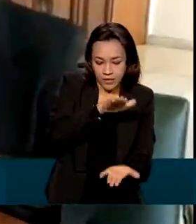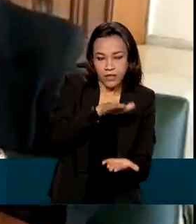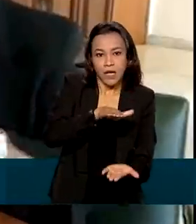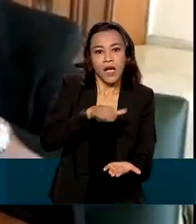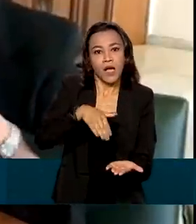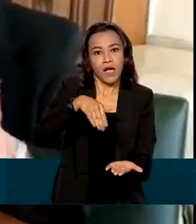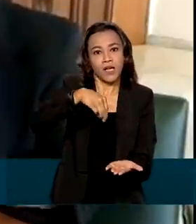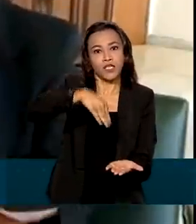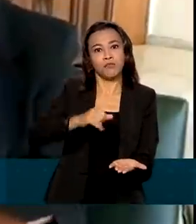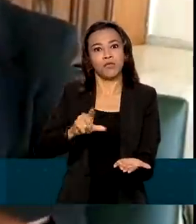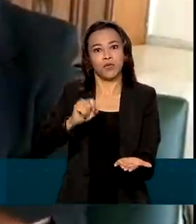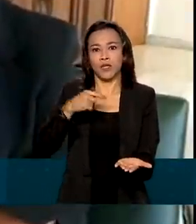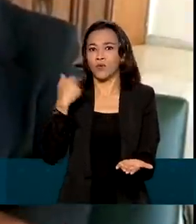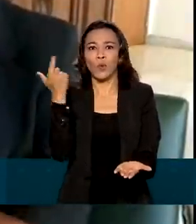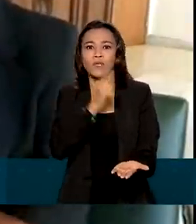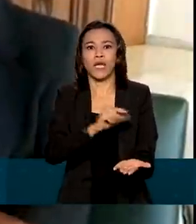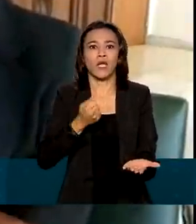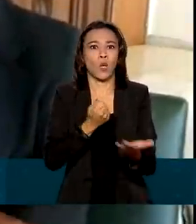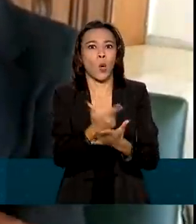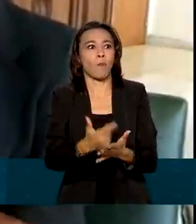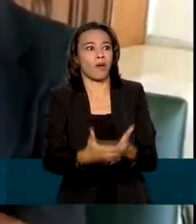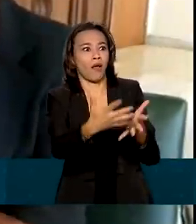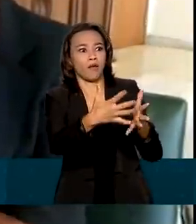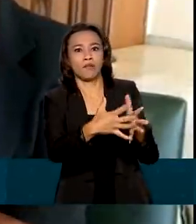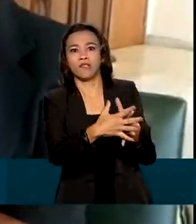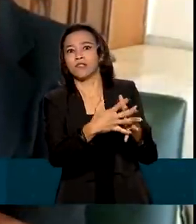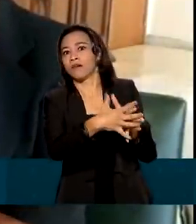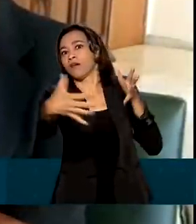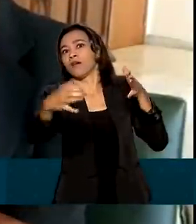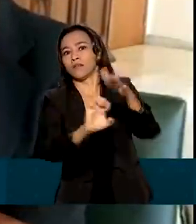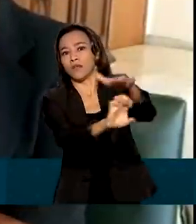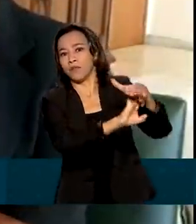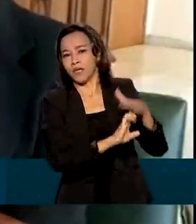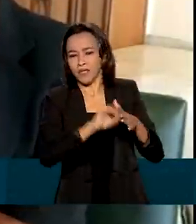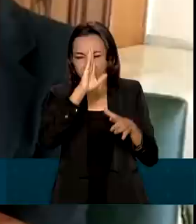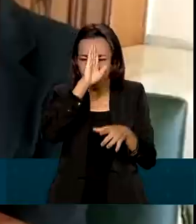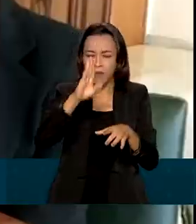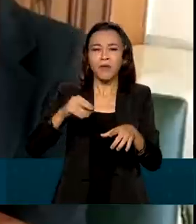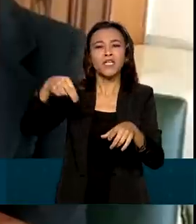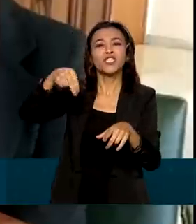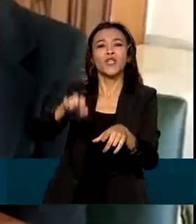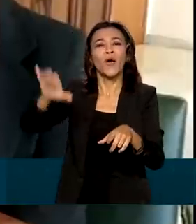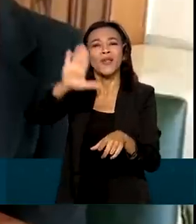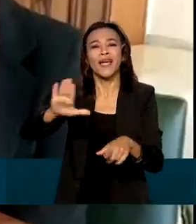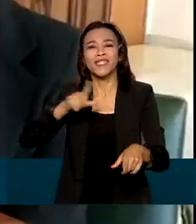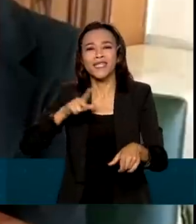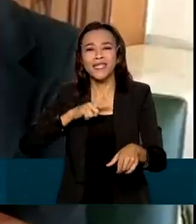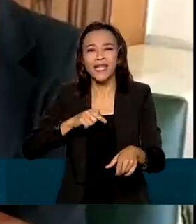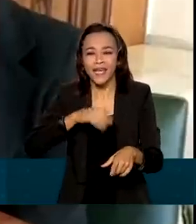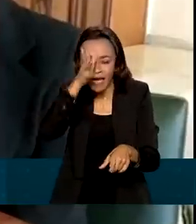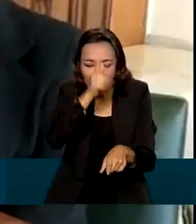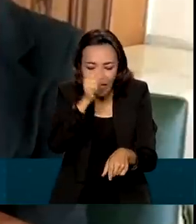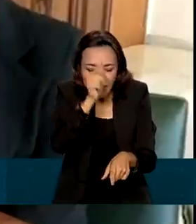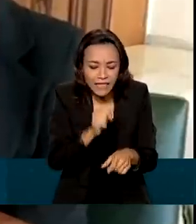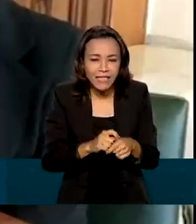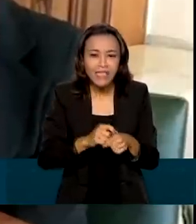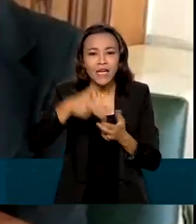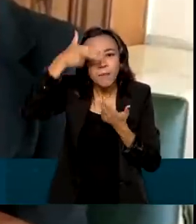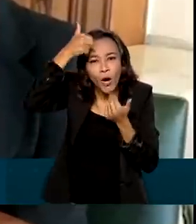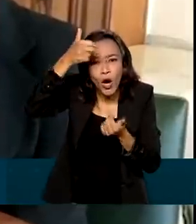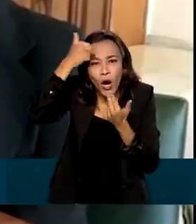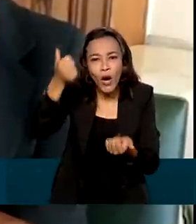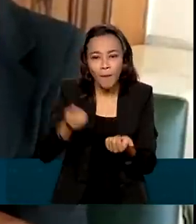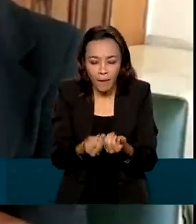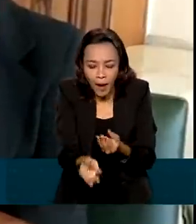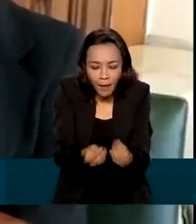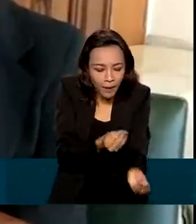grandes produtores. E especial no Nordeste. Aquele pessoal que tem ali algumas galinhas, né? Um cabra. Uma cabrita, uns porquinhos. Isso.